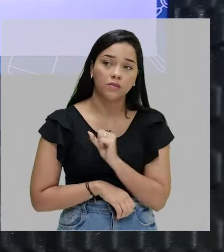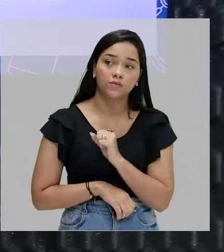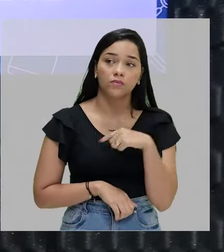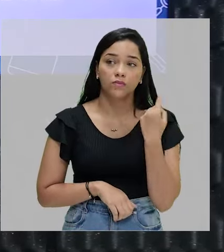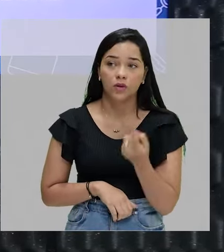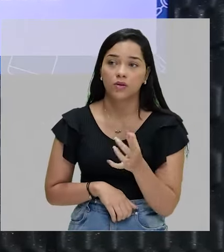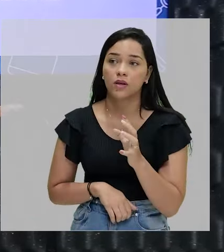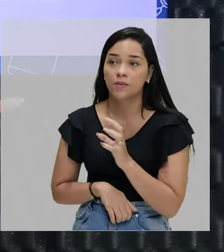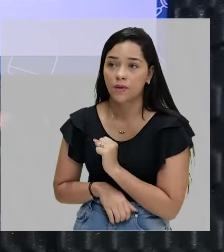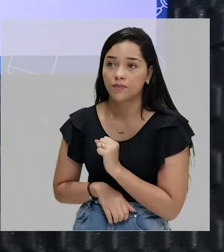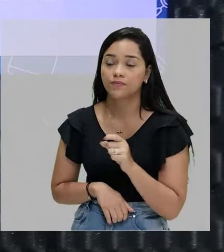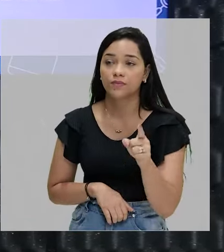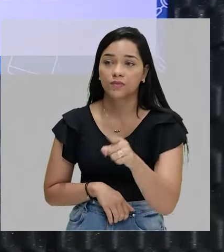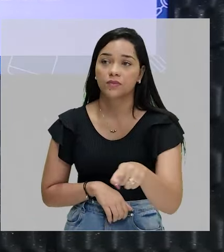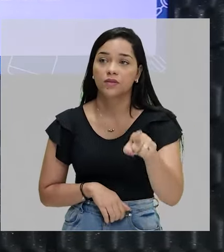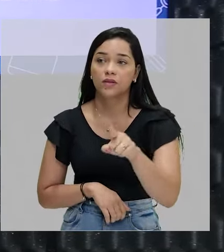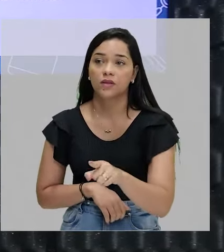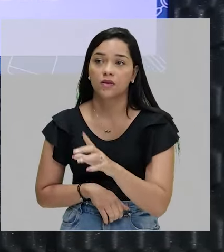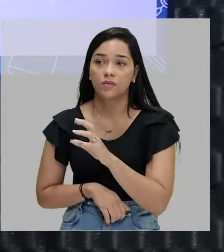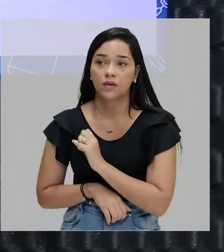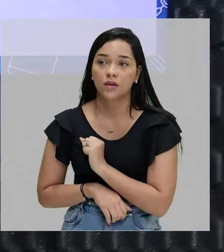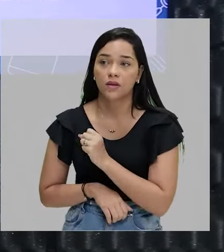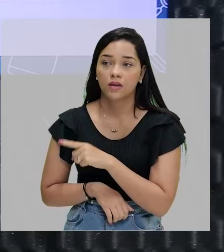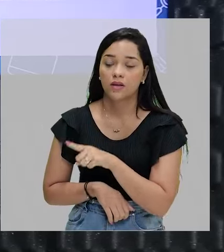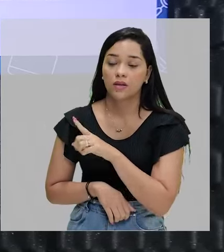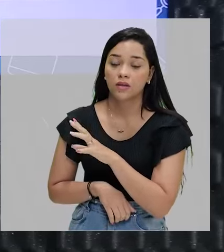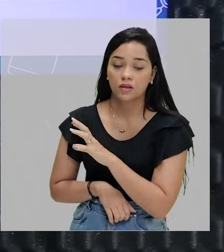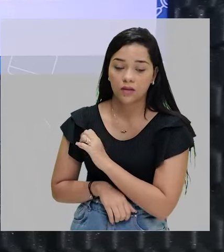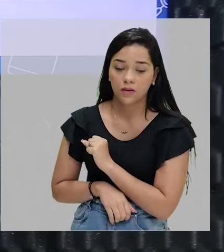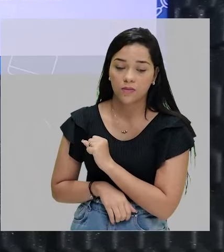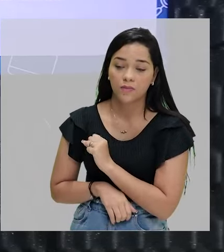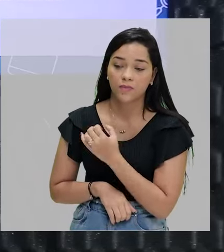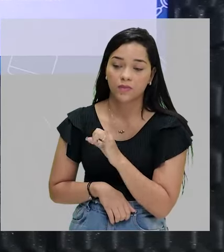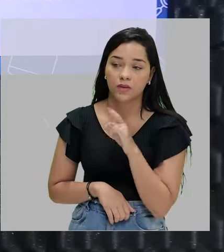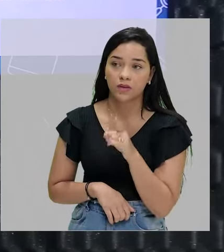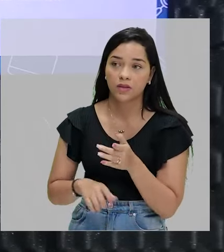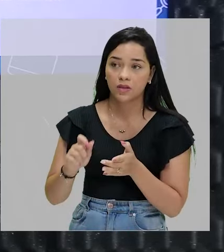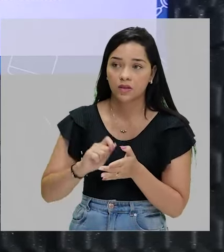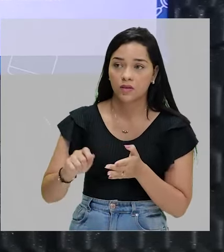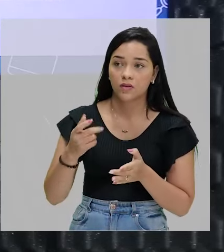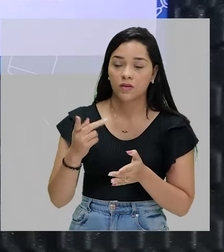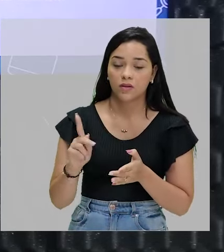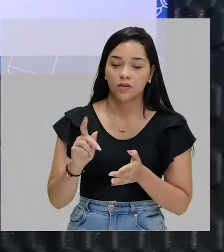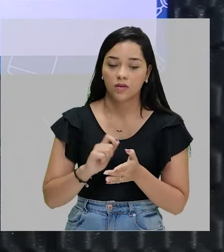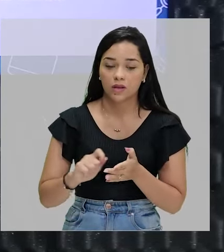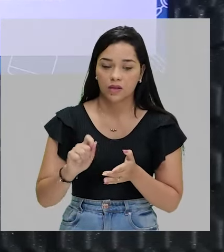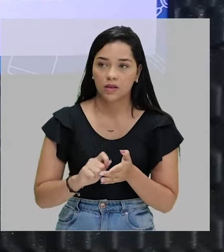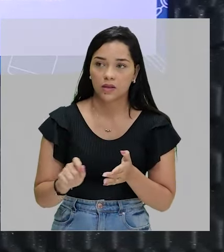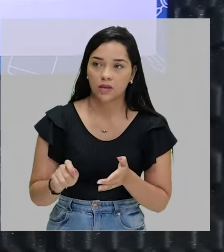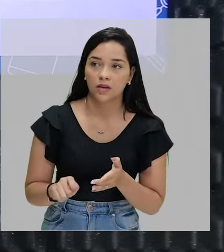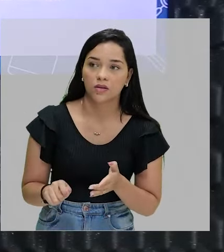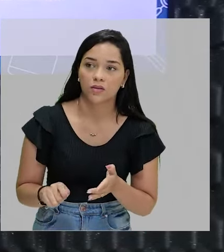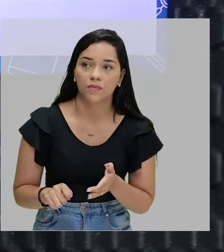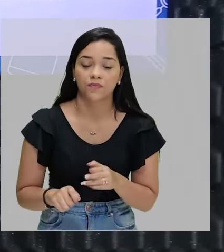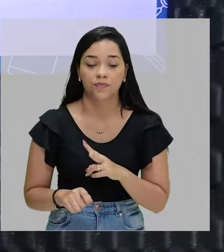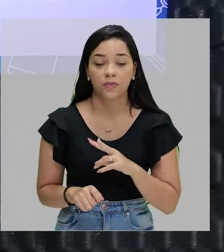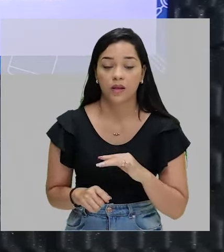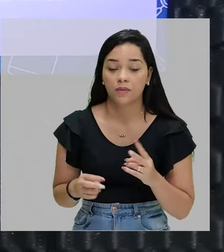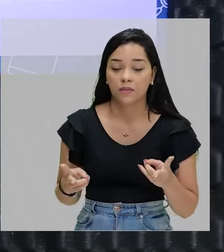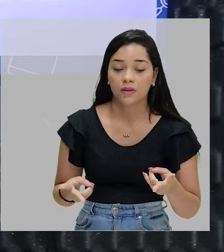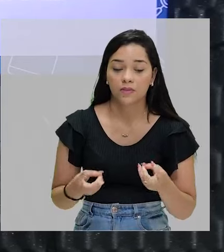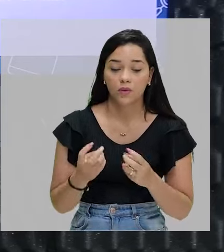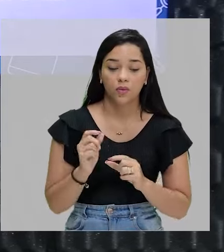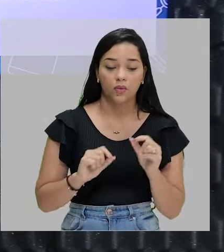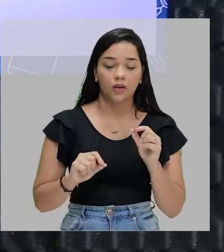E nós? Amamos. E vós? Amais. E eles? Amam. Se você escrever aí no seu caderno, vai observar